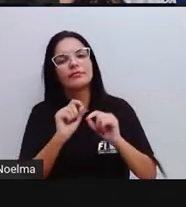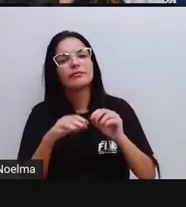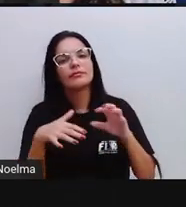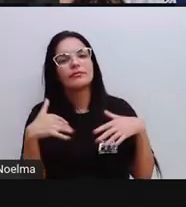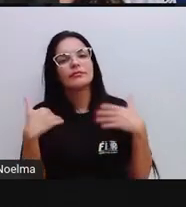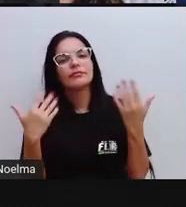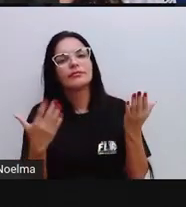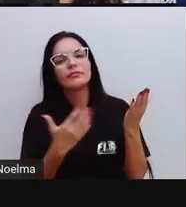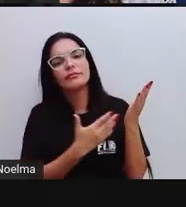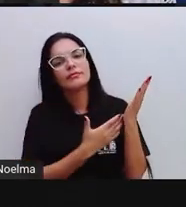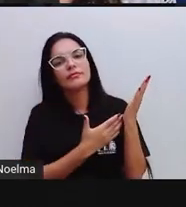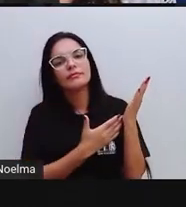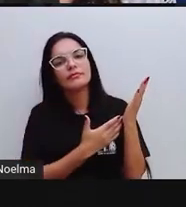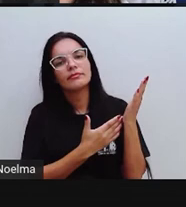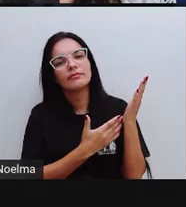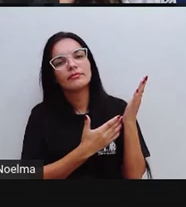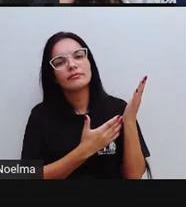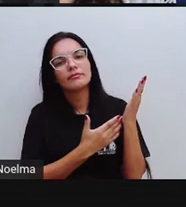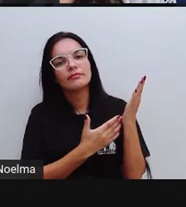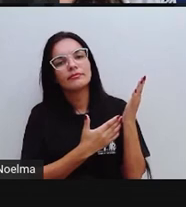Segundo ano, que imagem é essa?